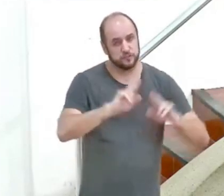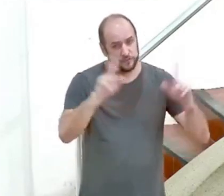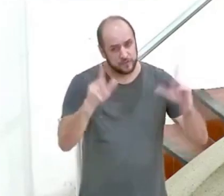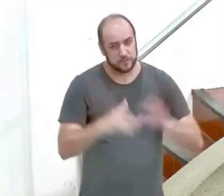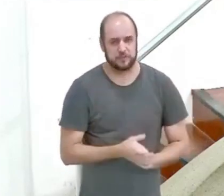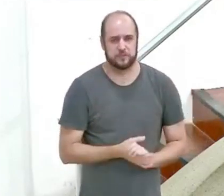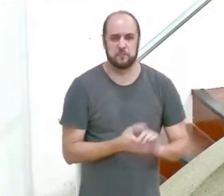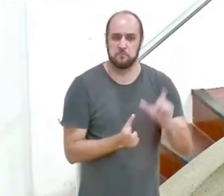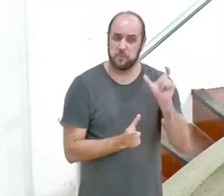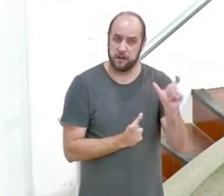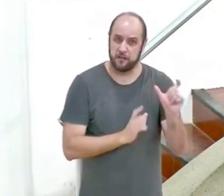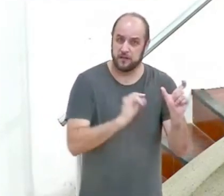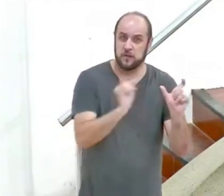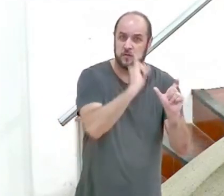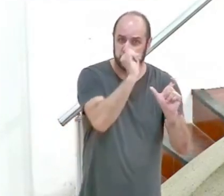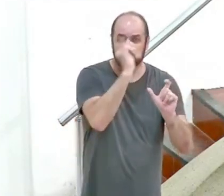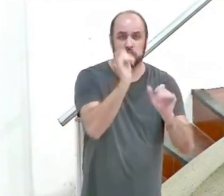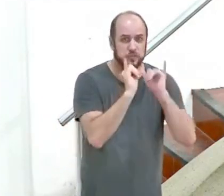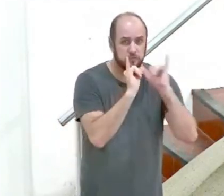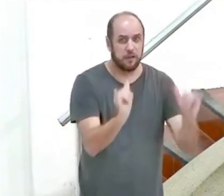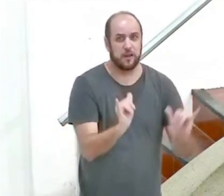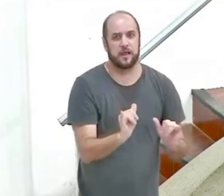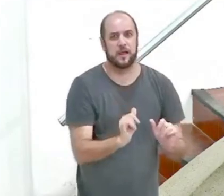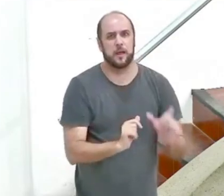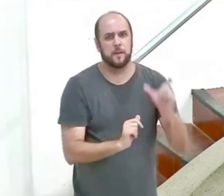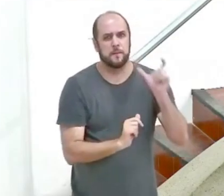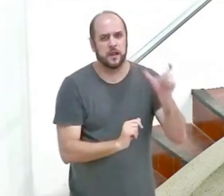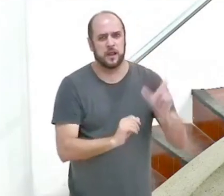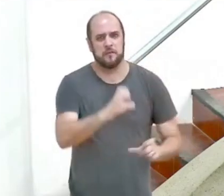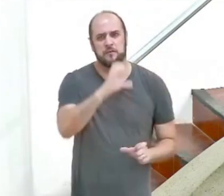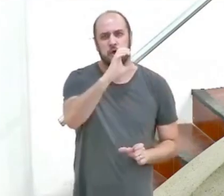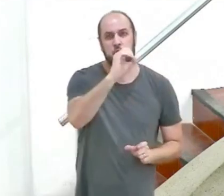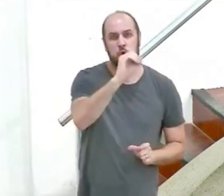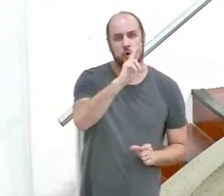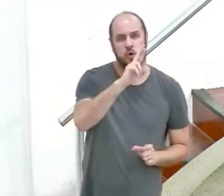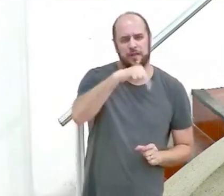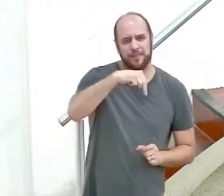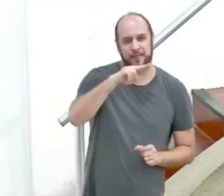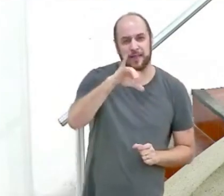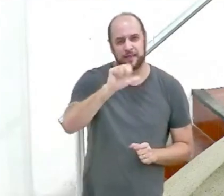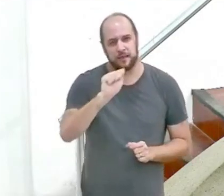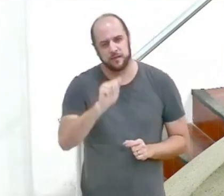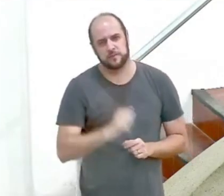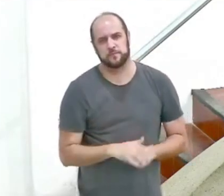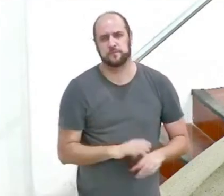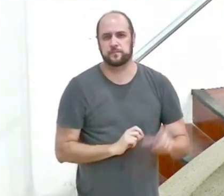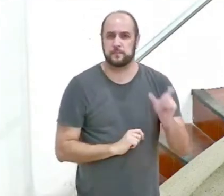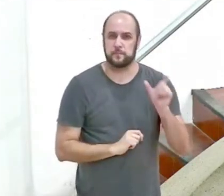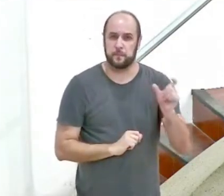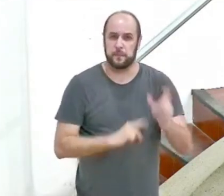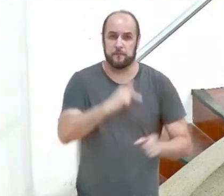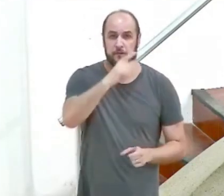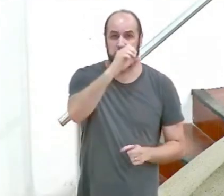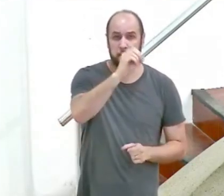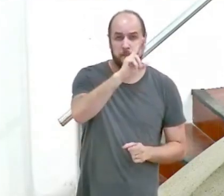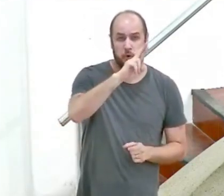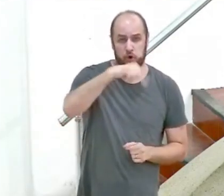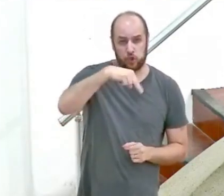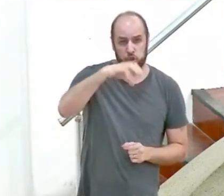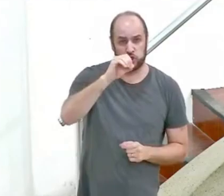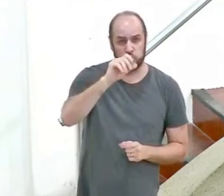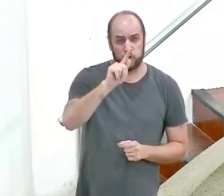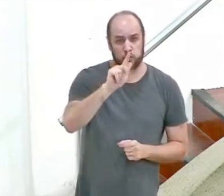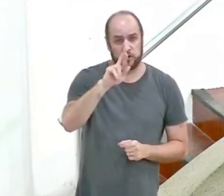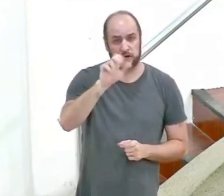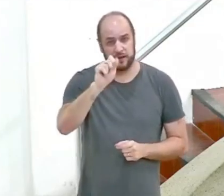relevante de ser falada aqui no público, tem a palavra porneia, de onde, por exemplo, tiramos a palavra pornografia, que é